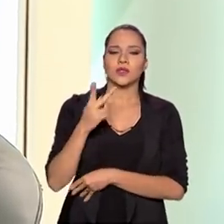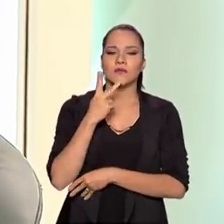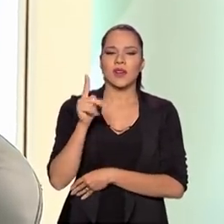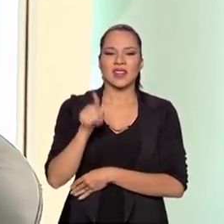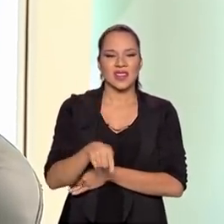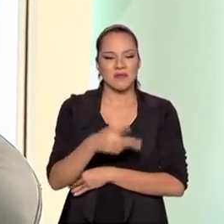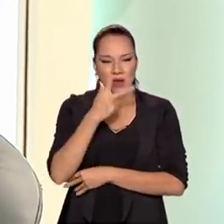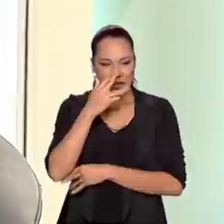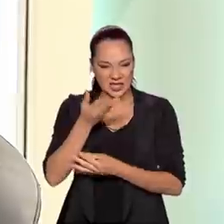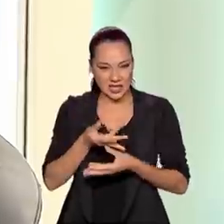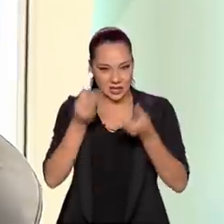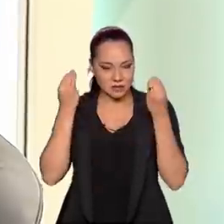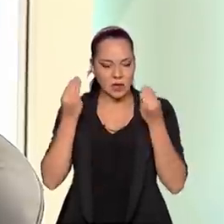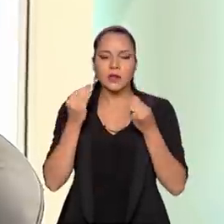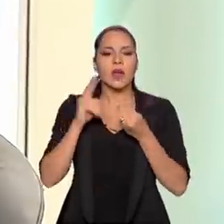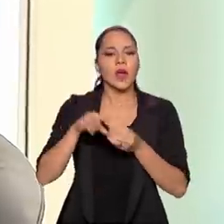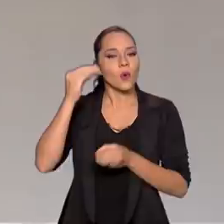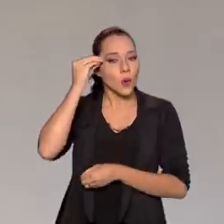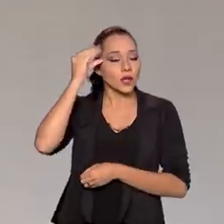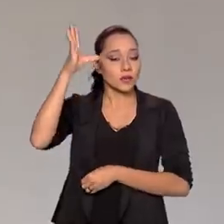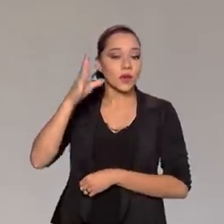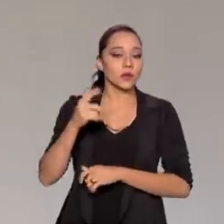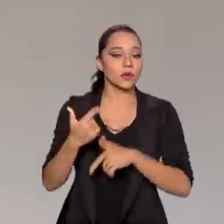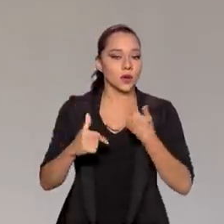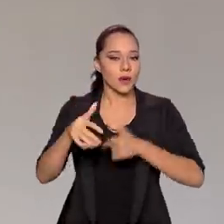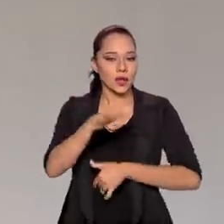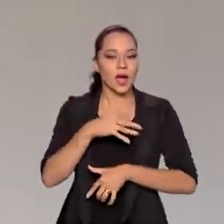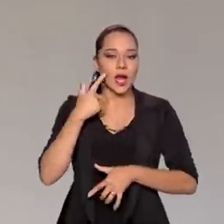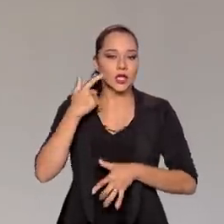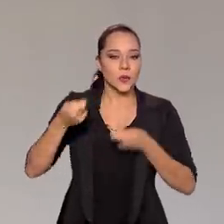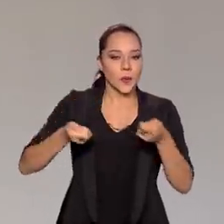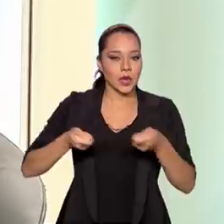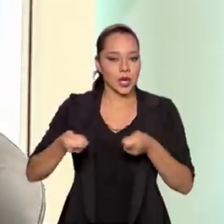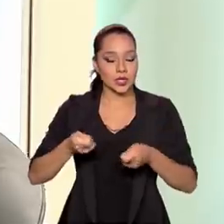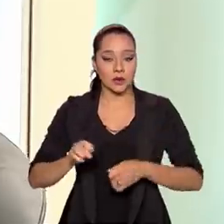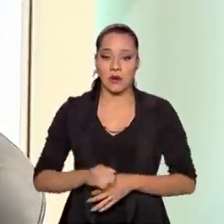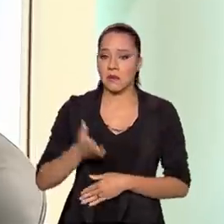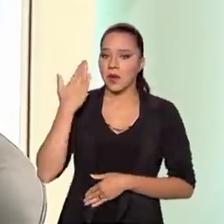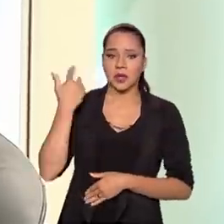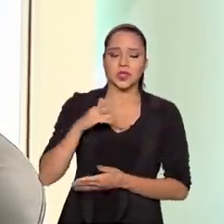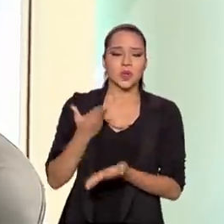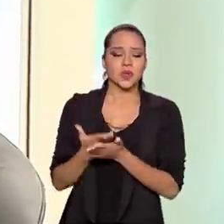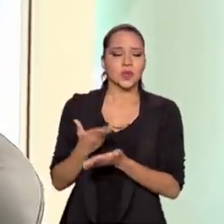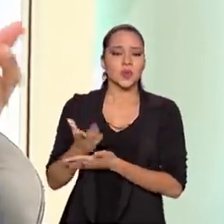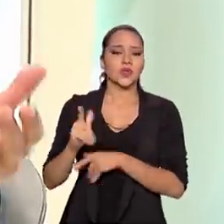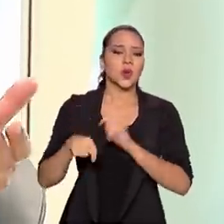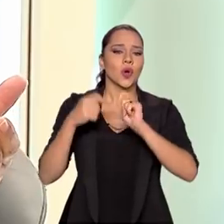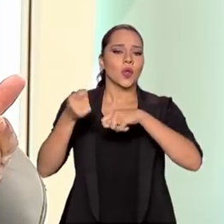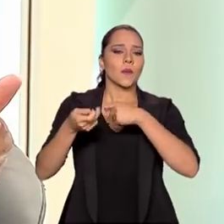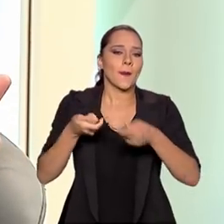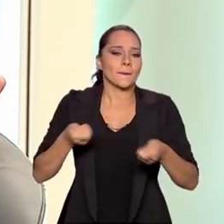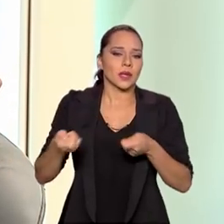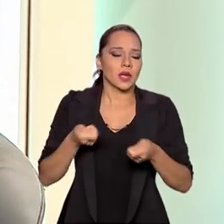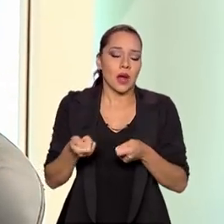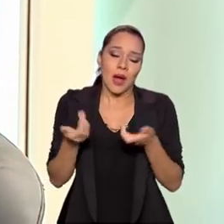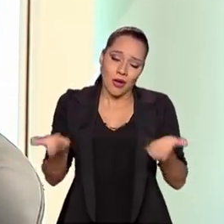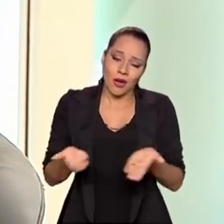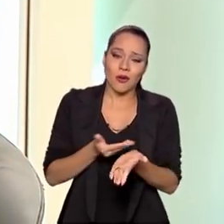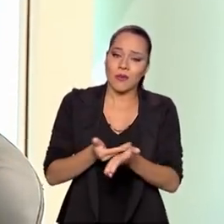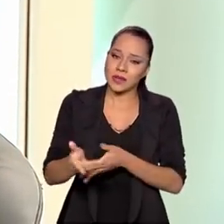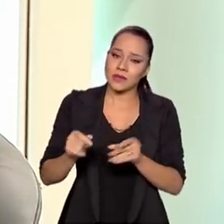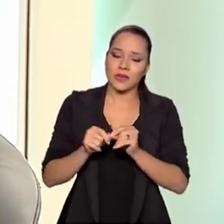esquecimento, que é o próprio conhecimento da atividade mineral. Nós não tínhamos estudos de economia mineral, estamos fazendo isso agora.